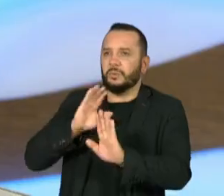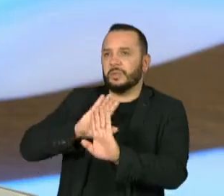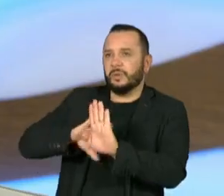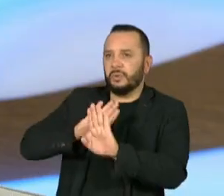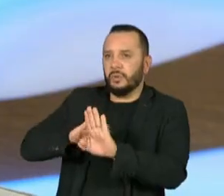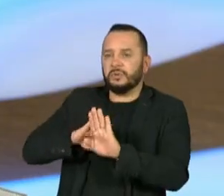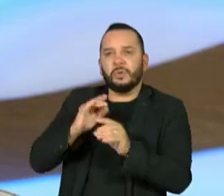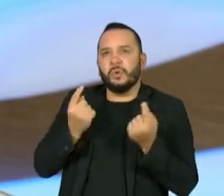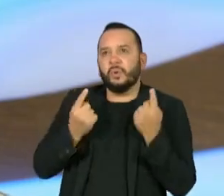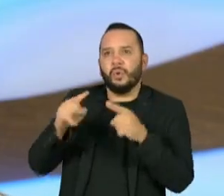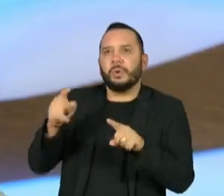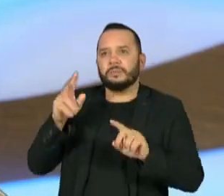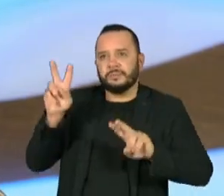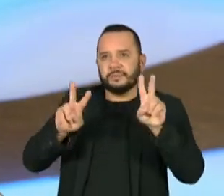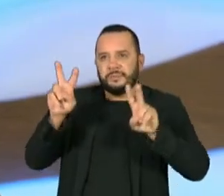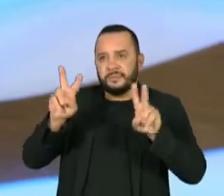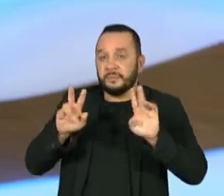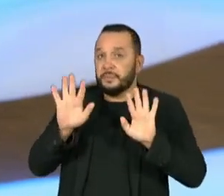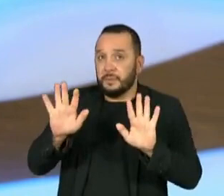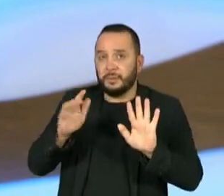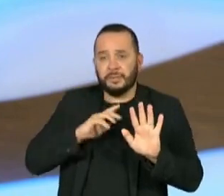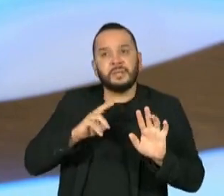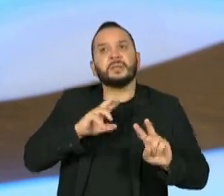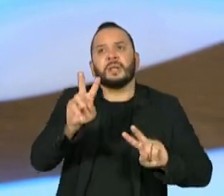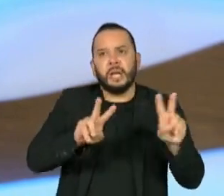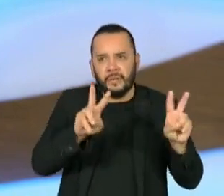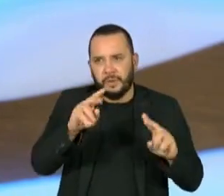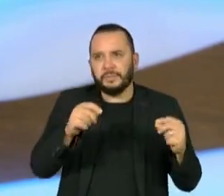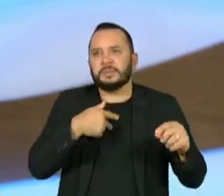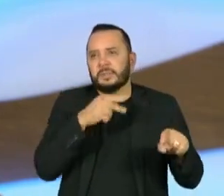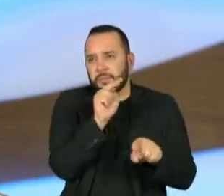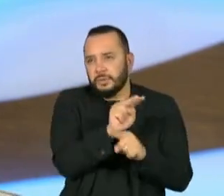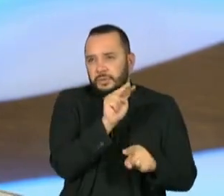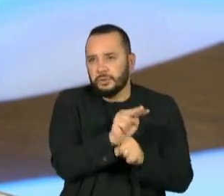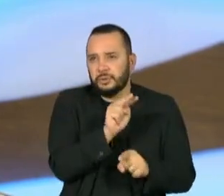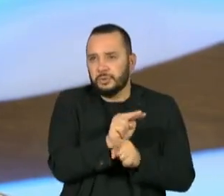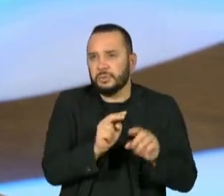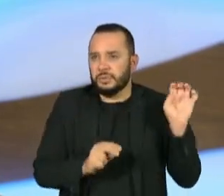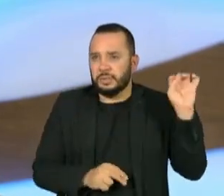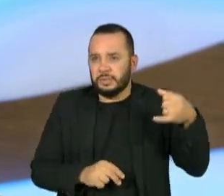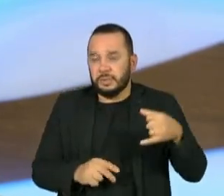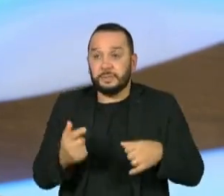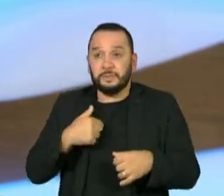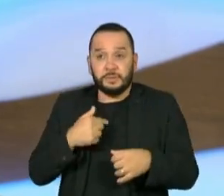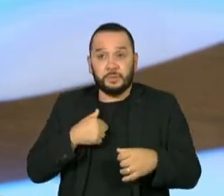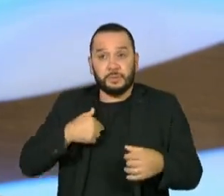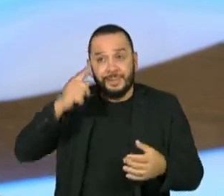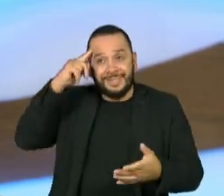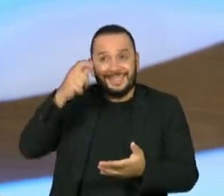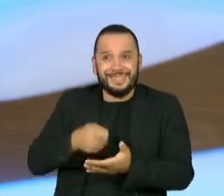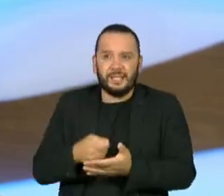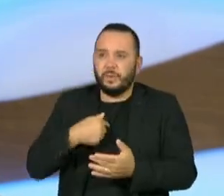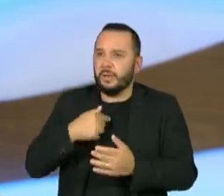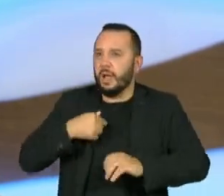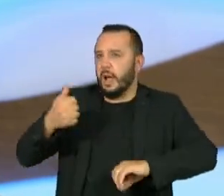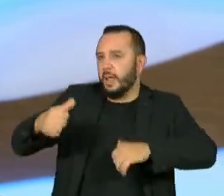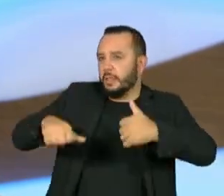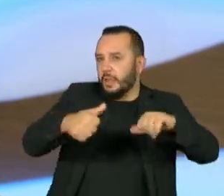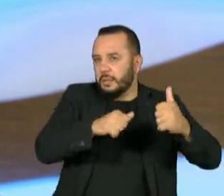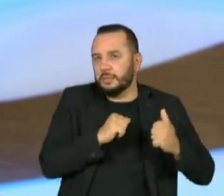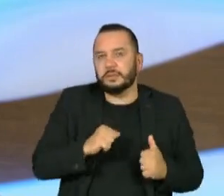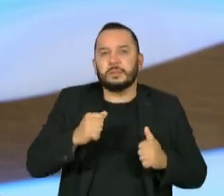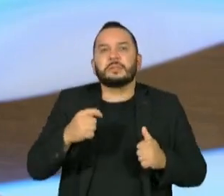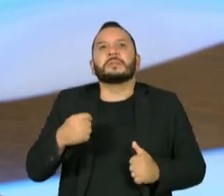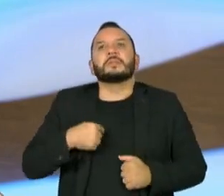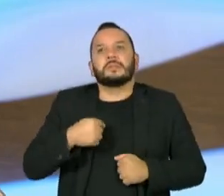carnaval. Então, carnaval precisa ser protegido. Então, tomei uma decisão, a partir de uma análise de todo esse quadro, eu até